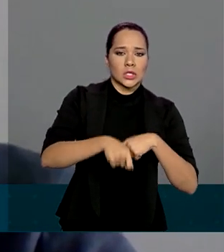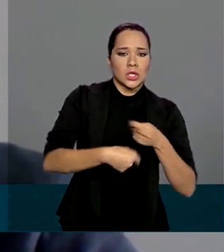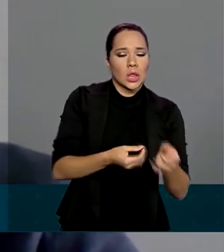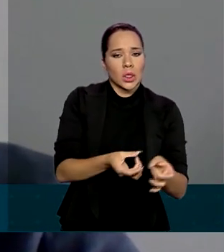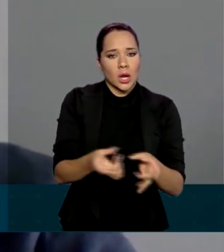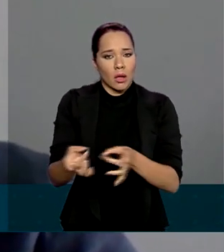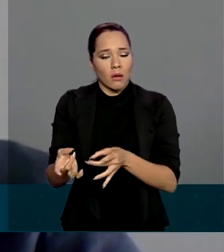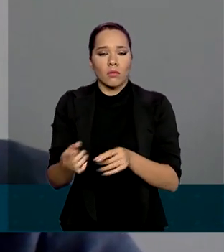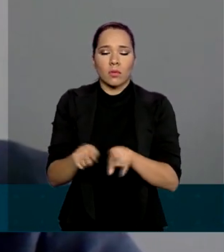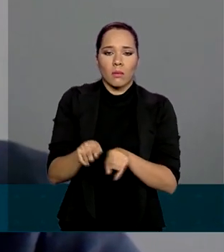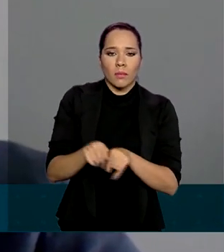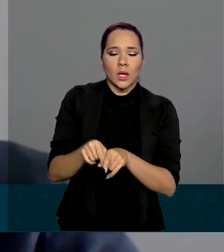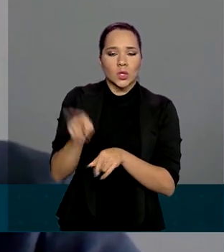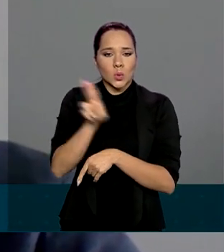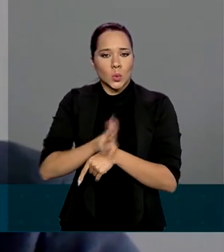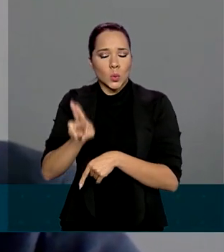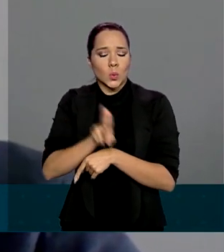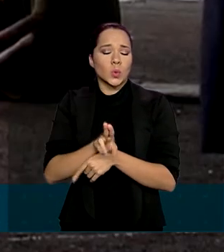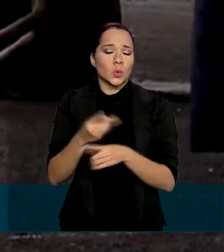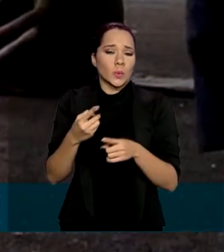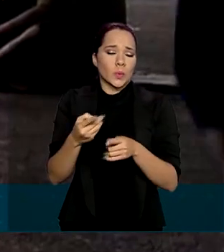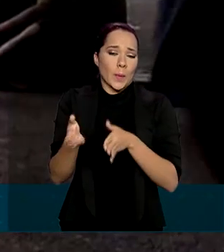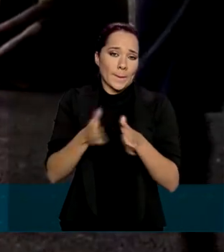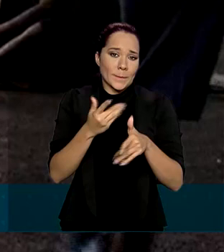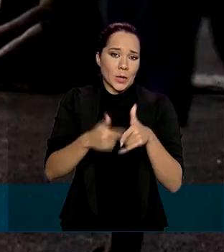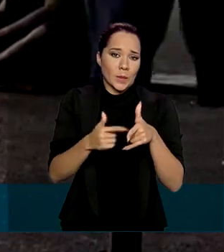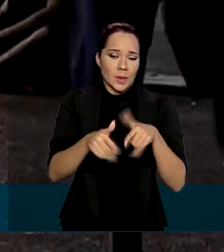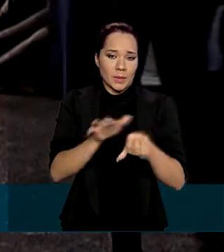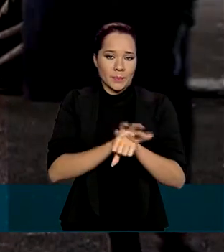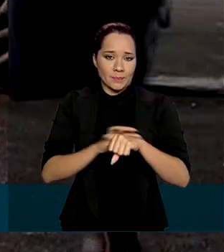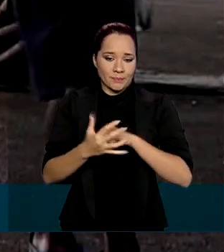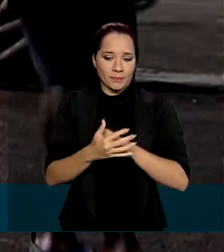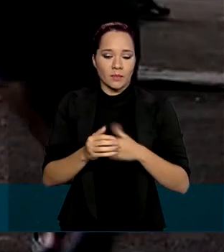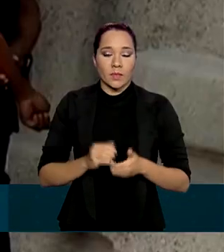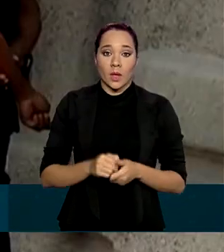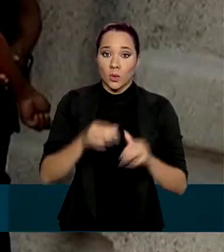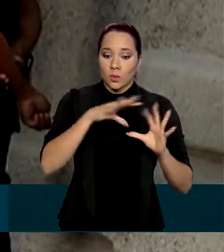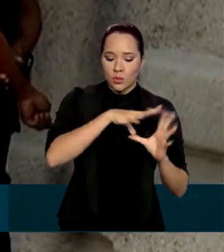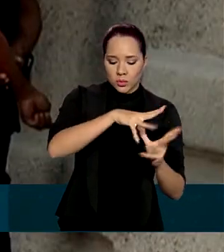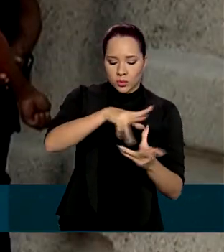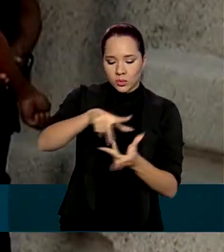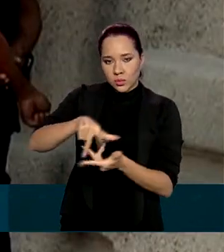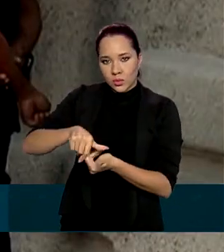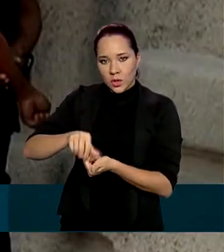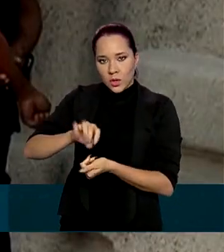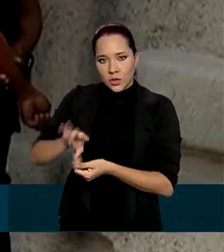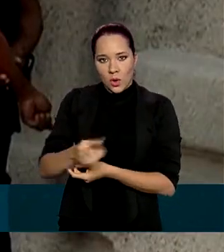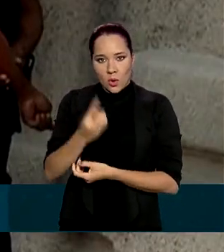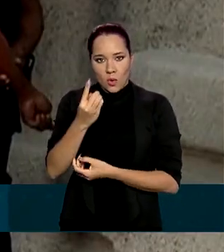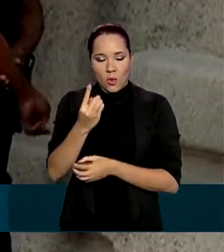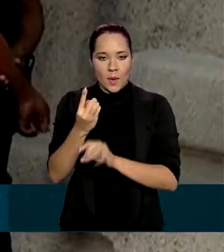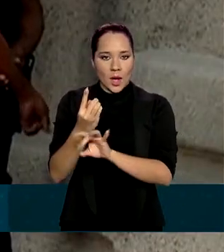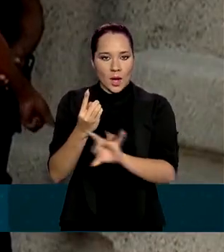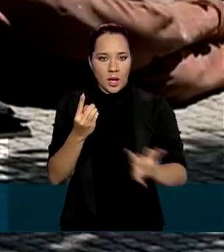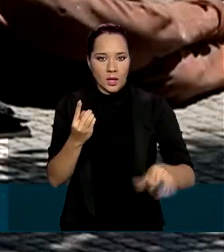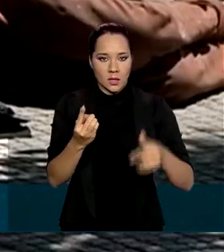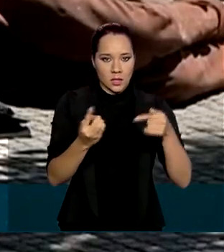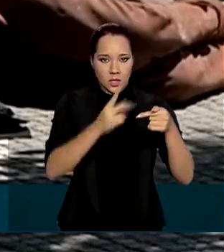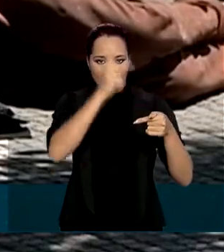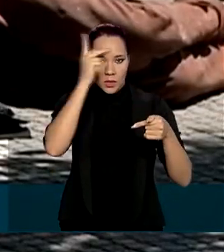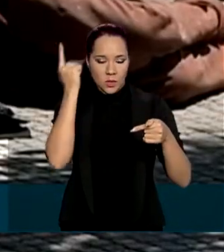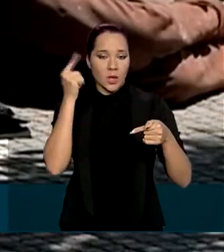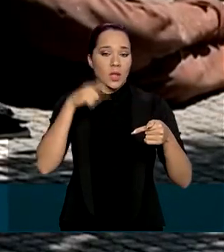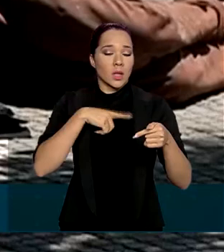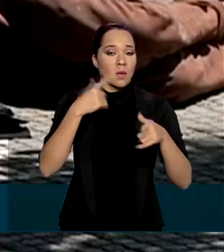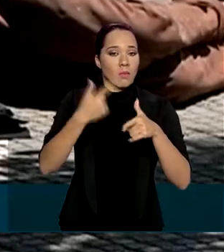de consumo em função dessa pandemia. De acordo com a ONU, em todo o mundo, apenas uma em cada sete pessoas com